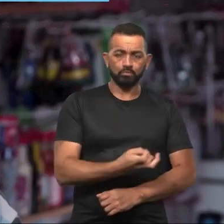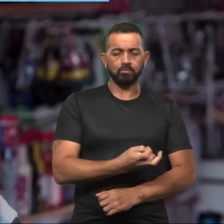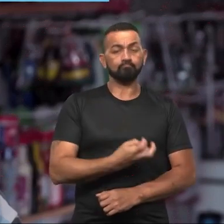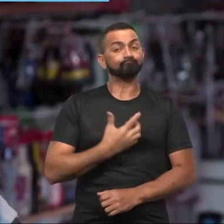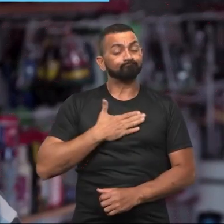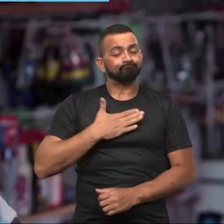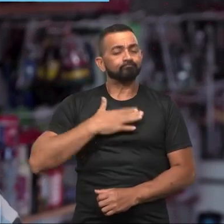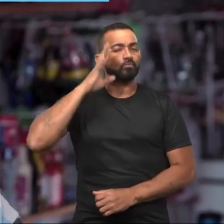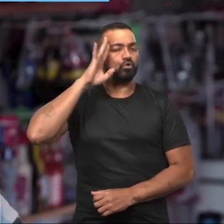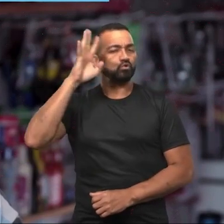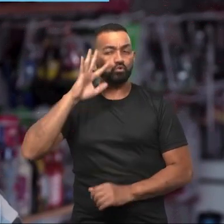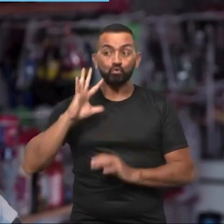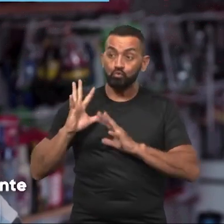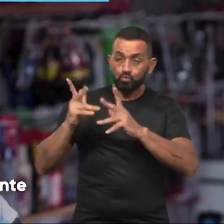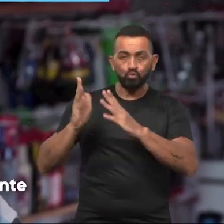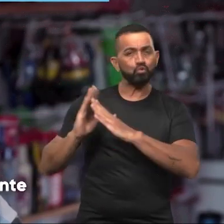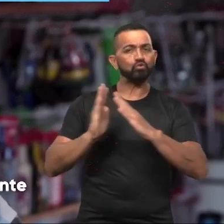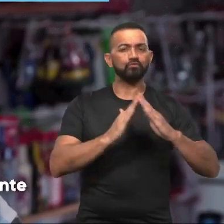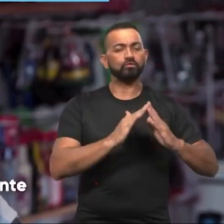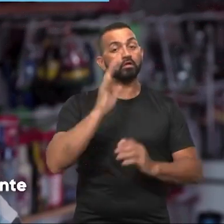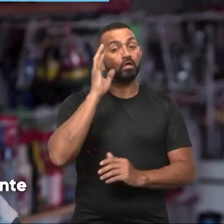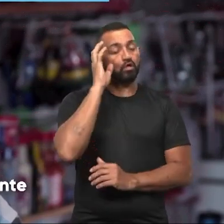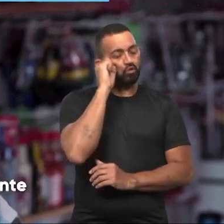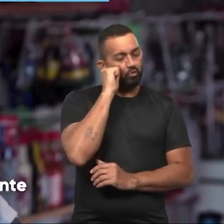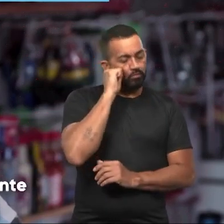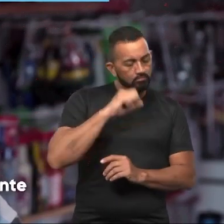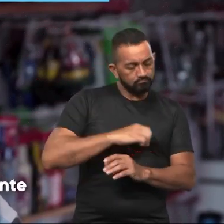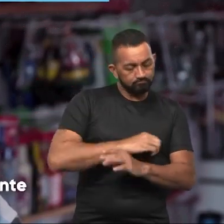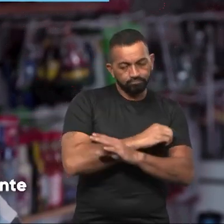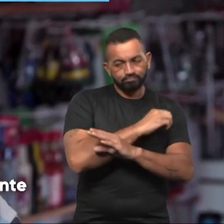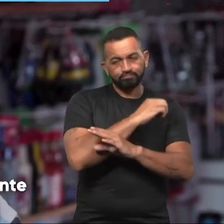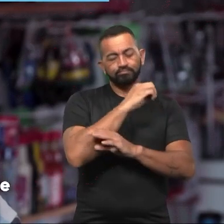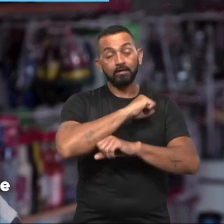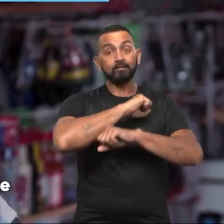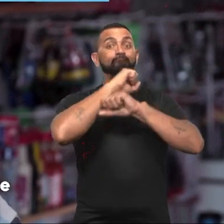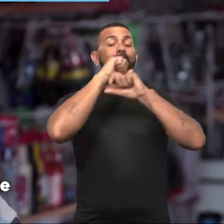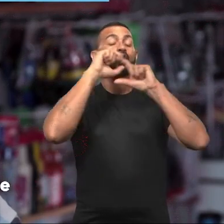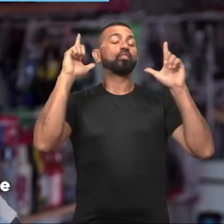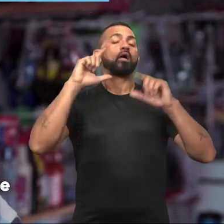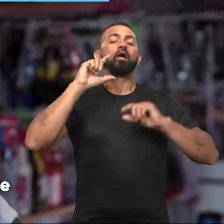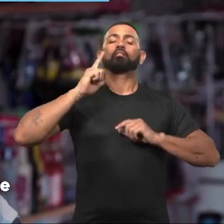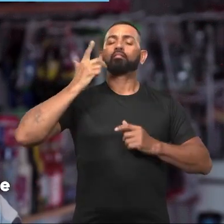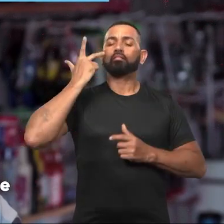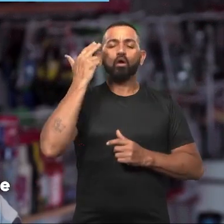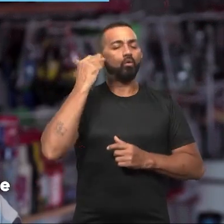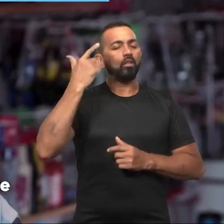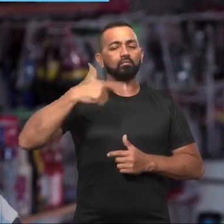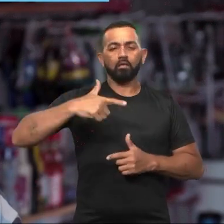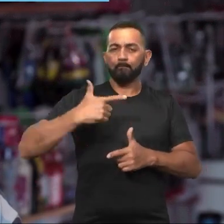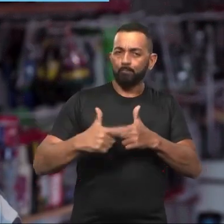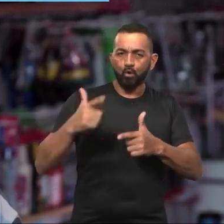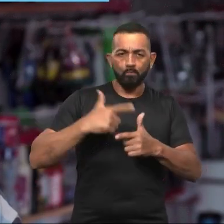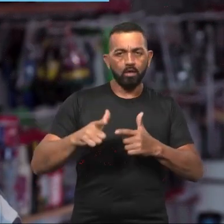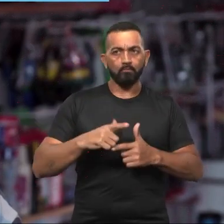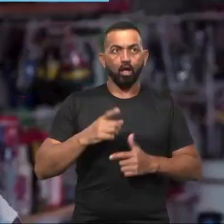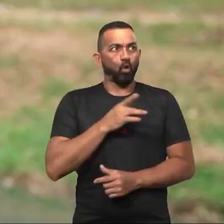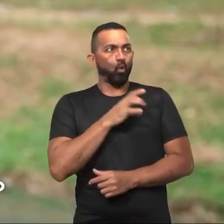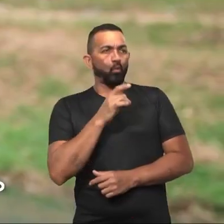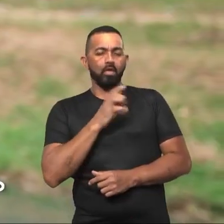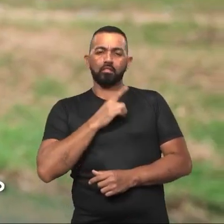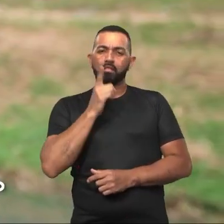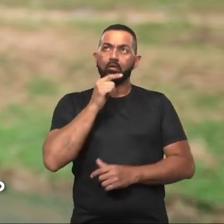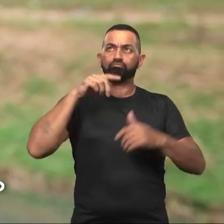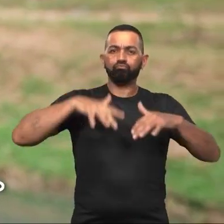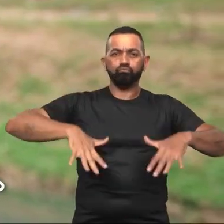ver que todos os vizinhos aqui possam dormir e acordar tranquilamente, sem ter problema com passar a noite acordado com medo da chuva.